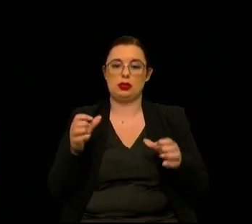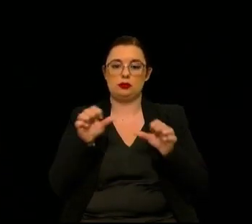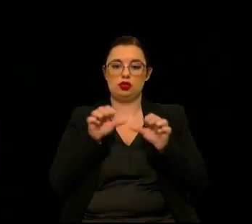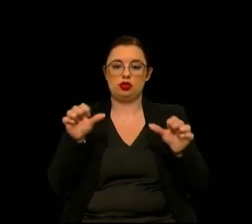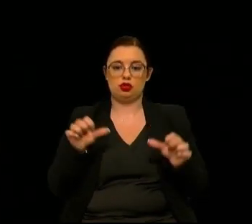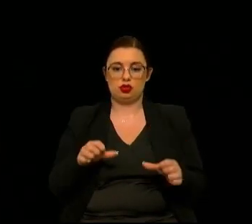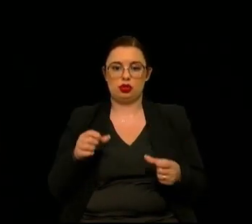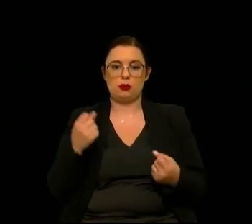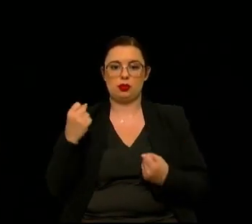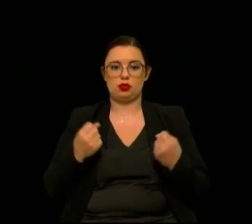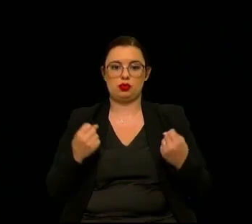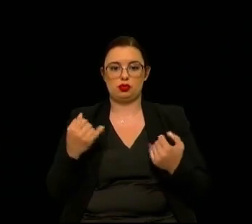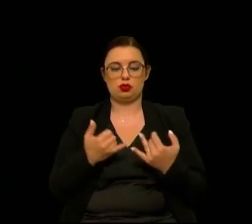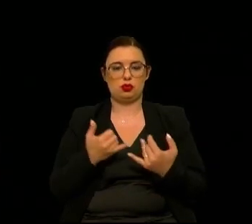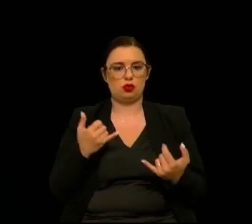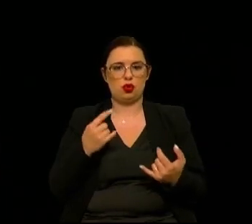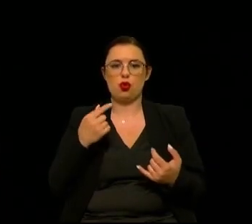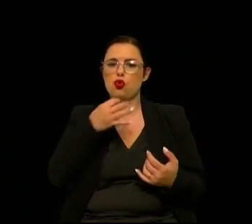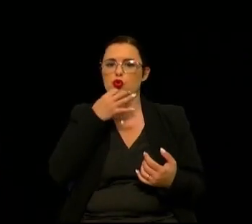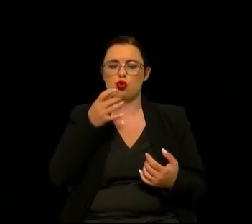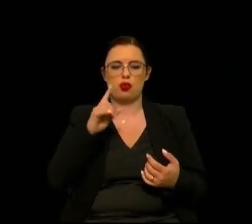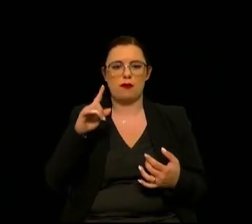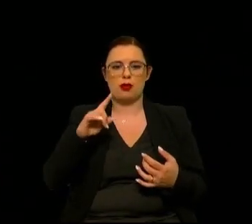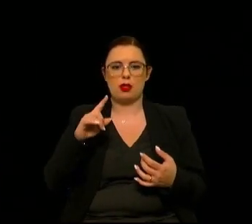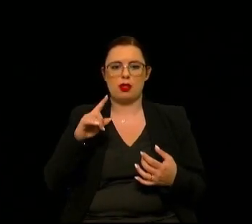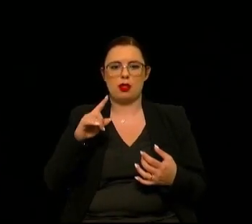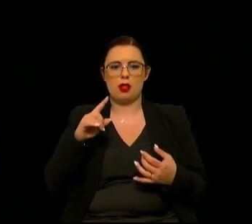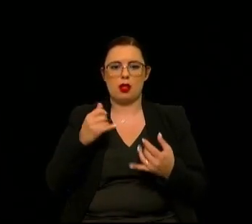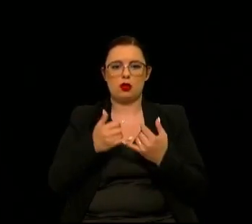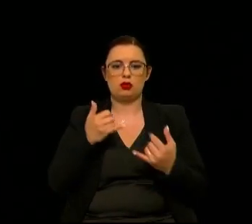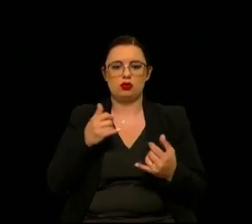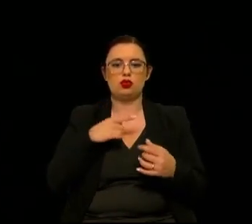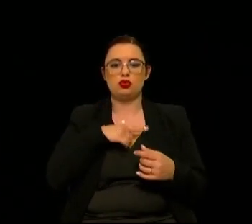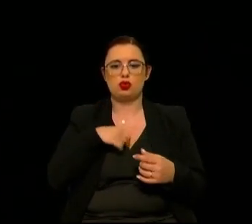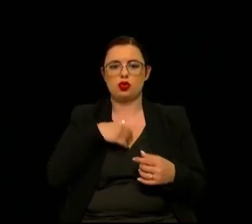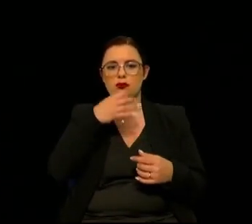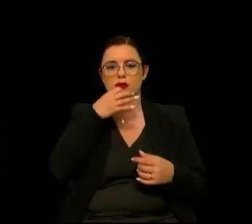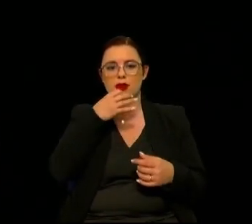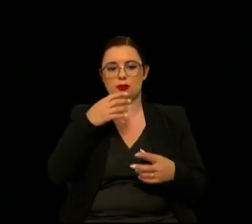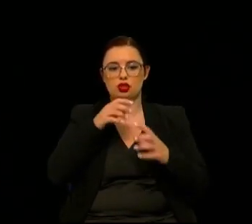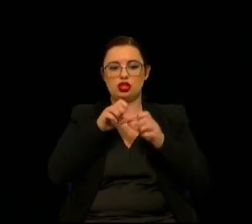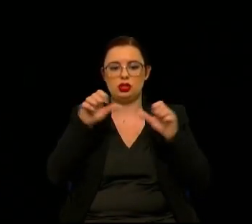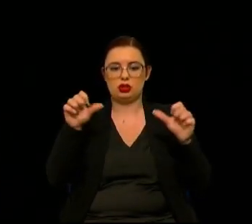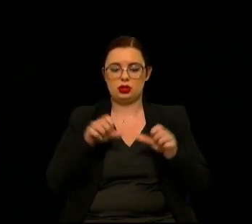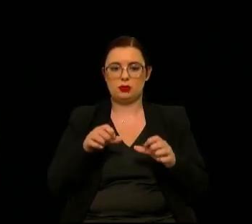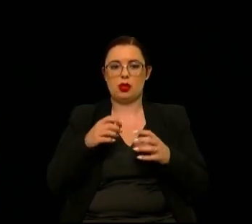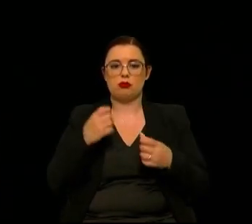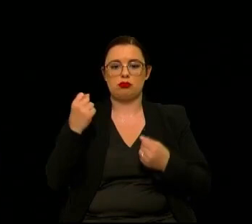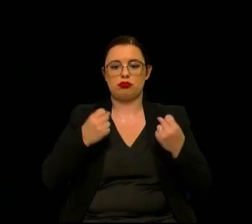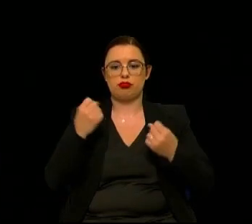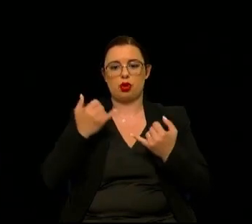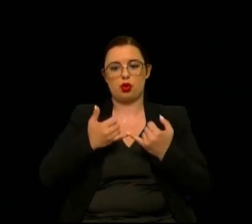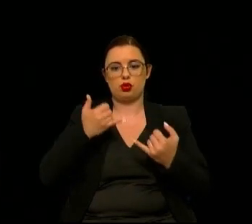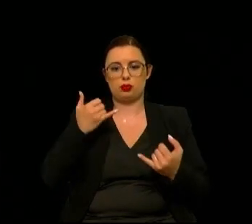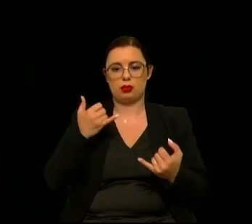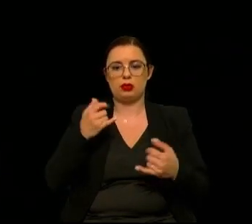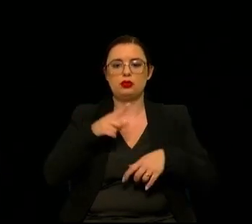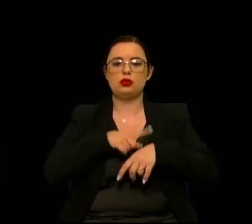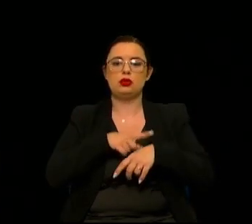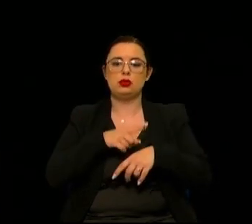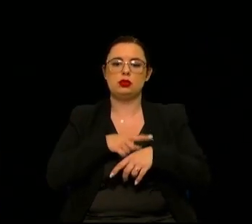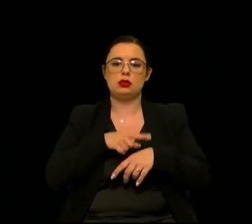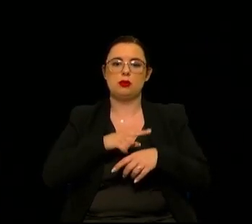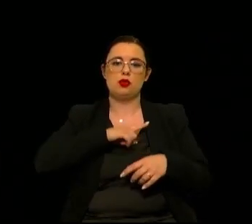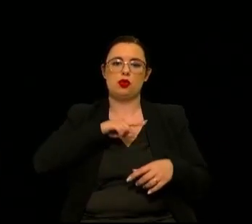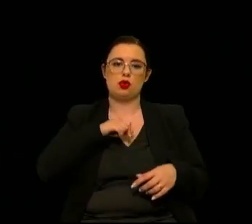condução automáticos não estou a falar de um veículo autónomo nós ligamos um sistema de condução automática em que momento é que fazemos a